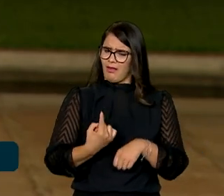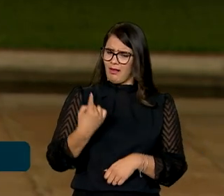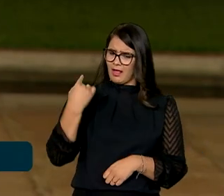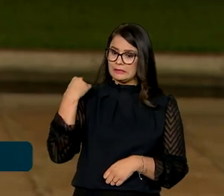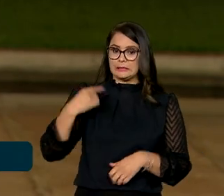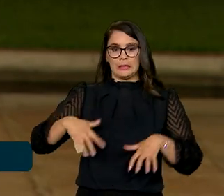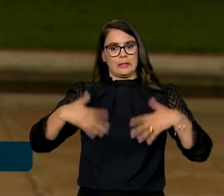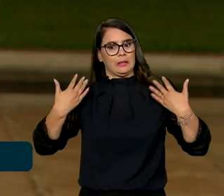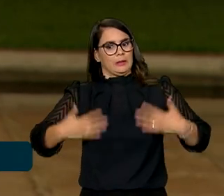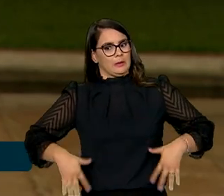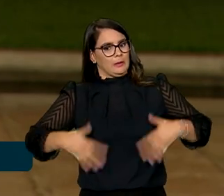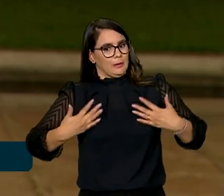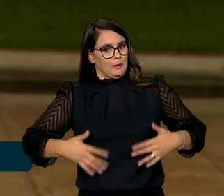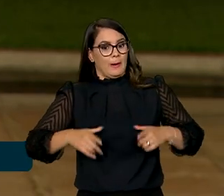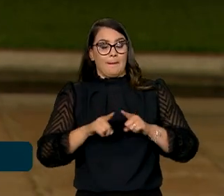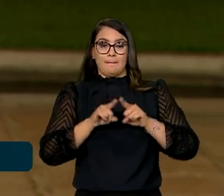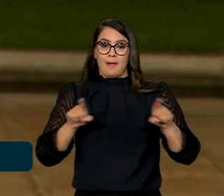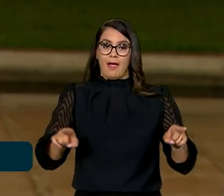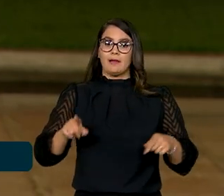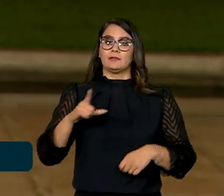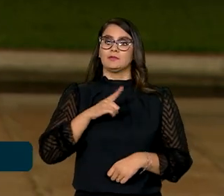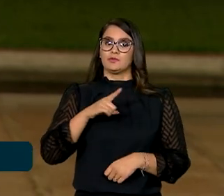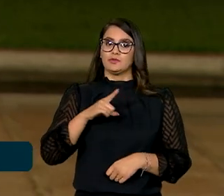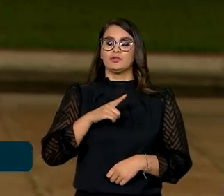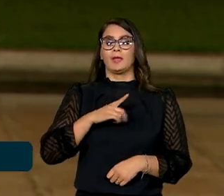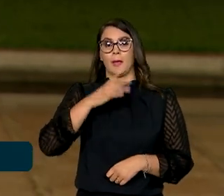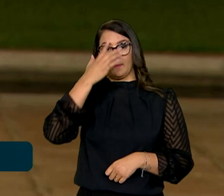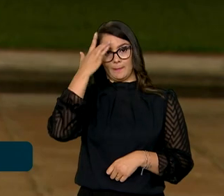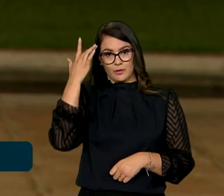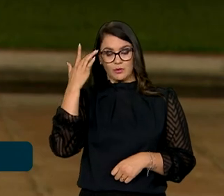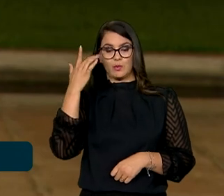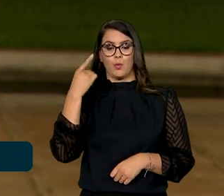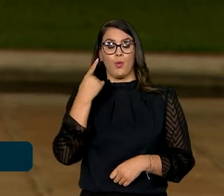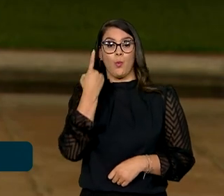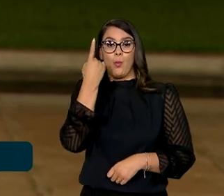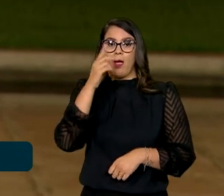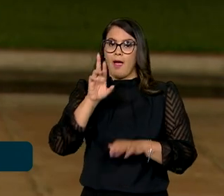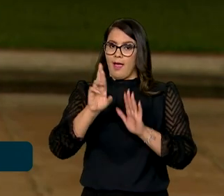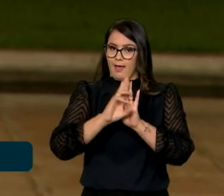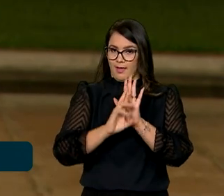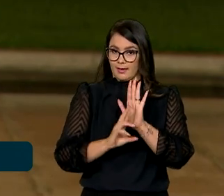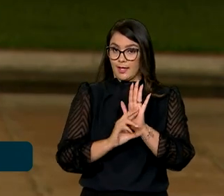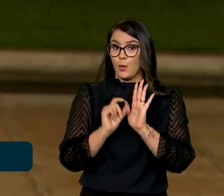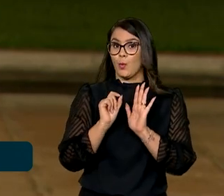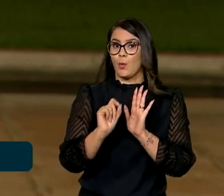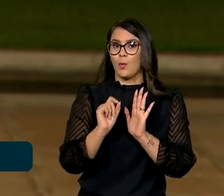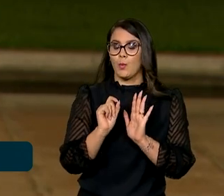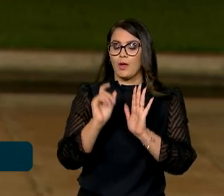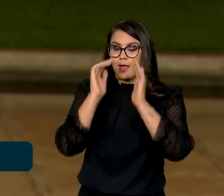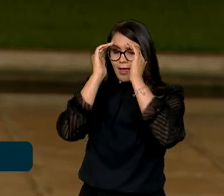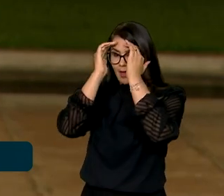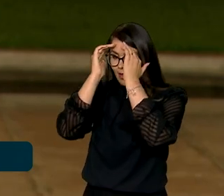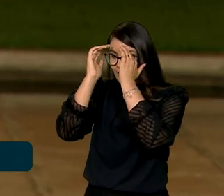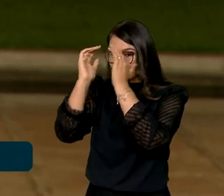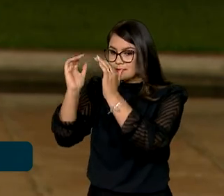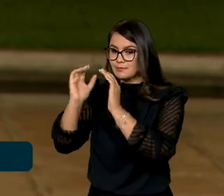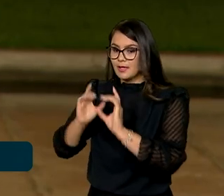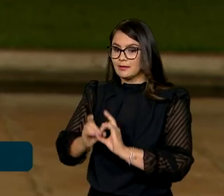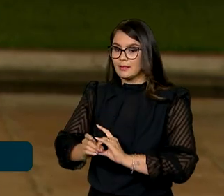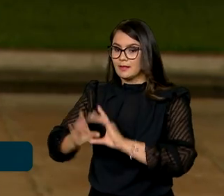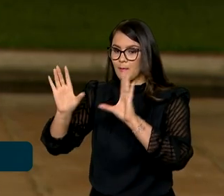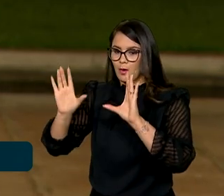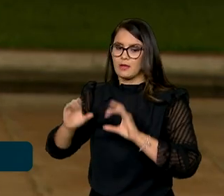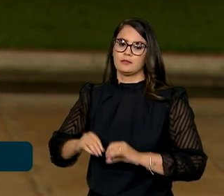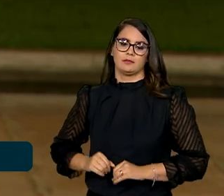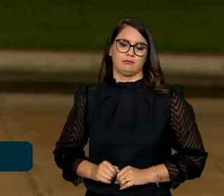acalorados, mas havia ali, entre os constituintes, uma regra de ouro, que era o respeito pela democracia.